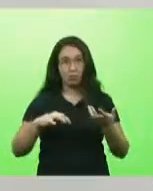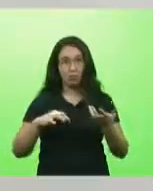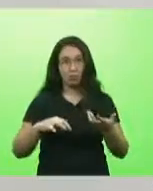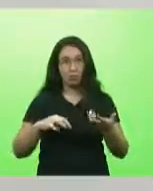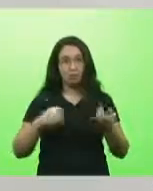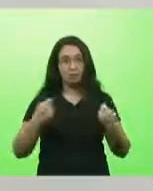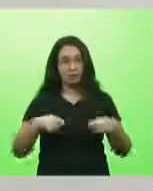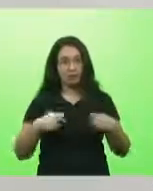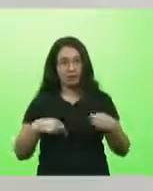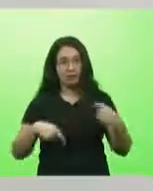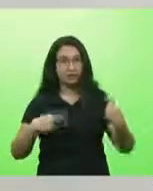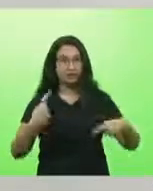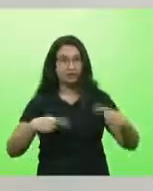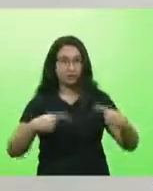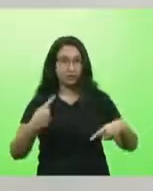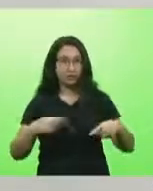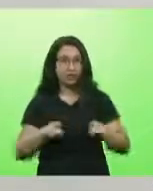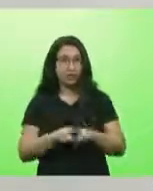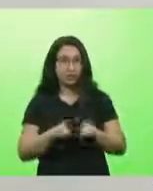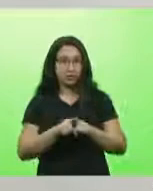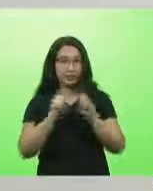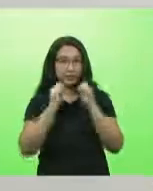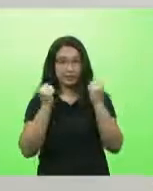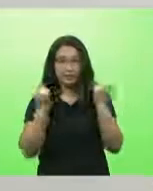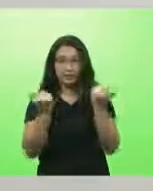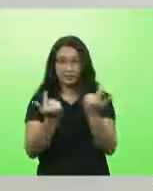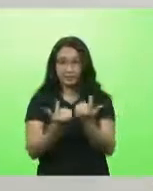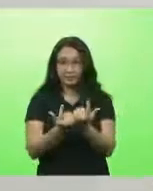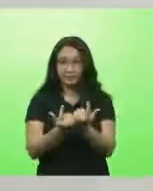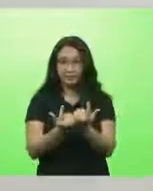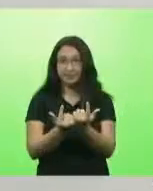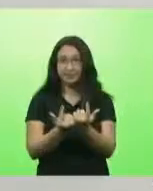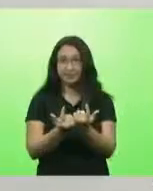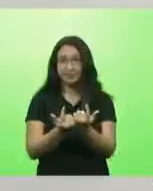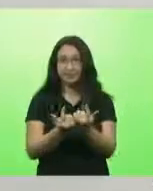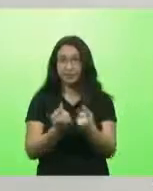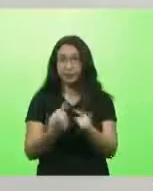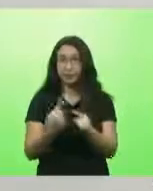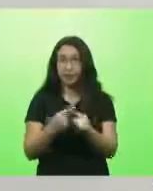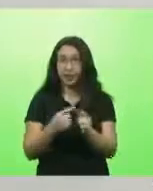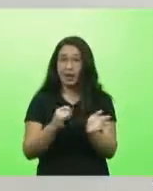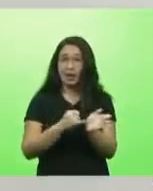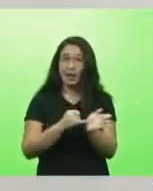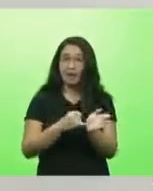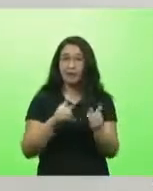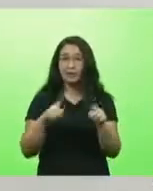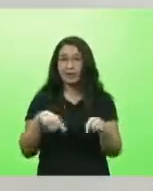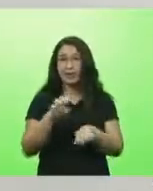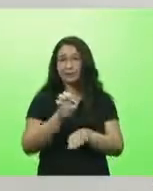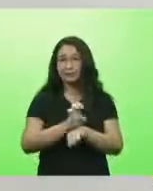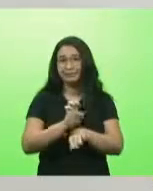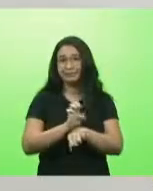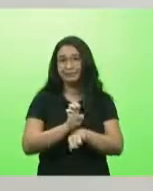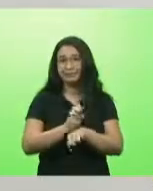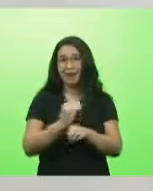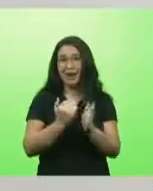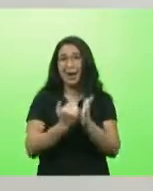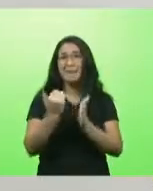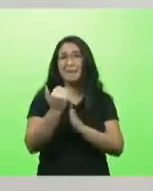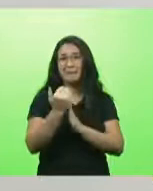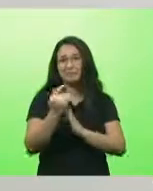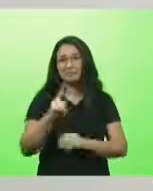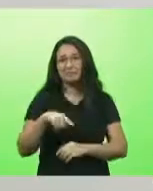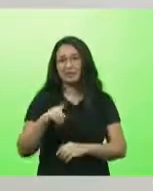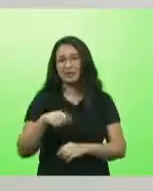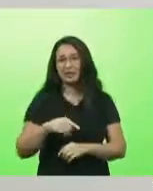e, principalmente, as Assembleias Legislativas, já que o maior imposto são os estaduais. Por isso, a